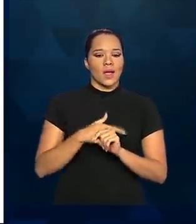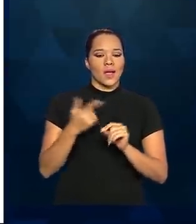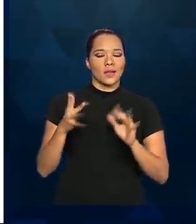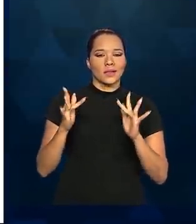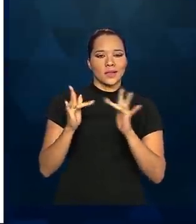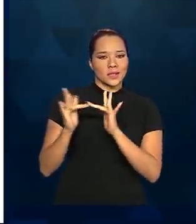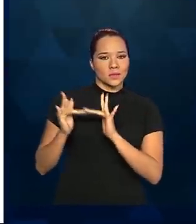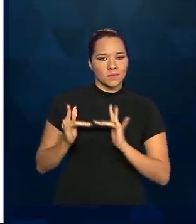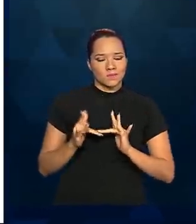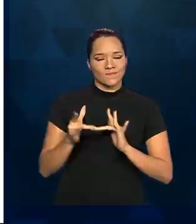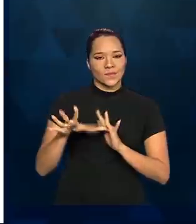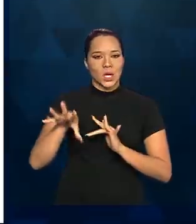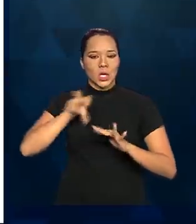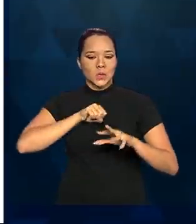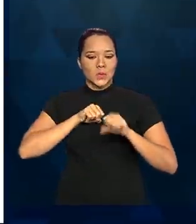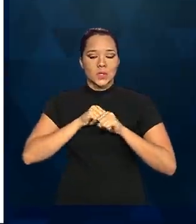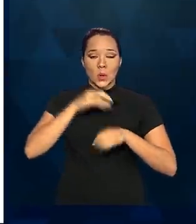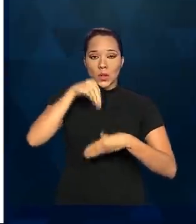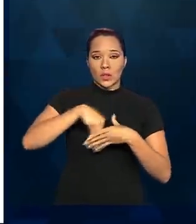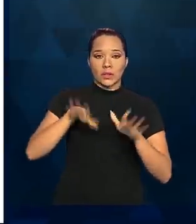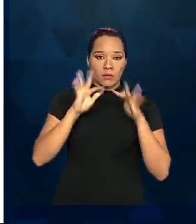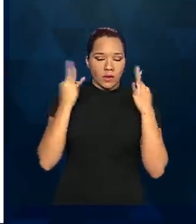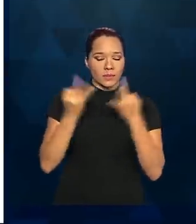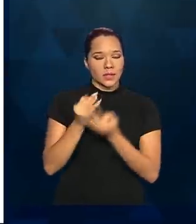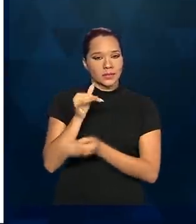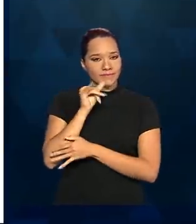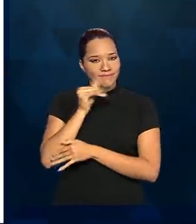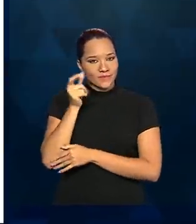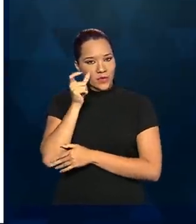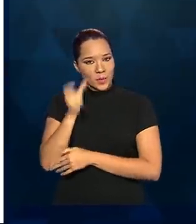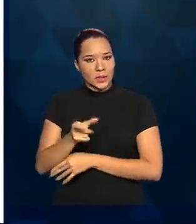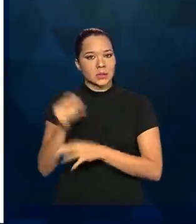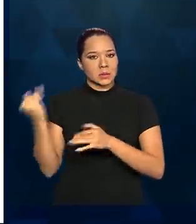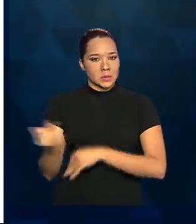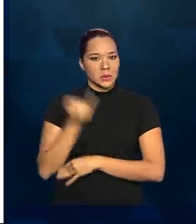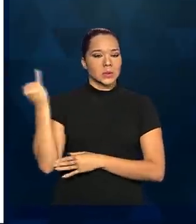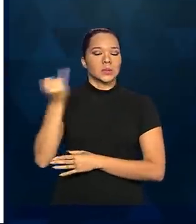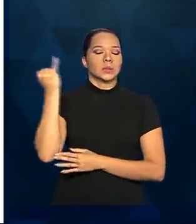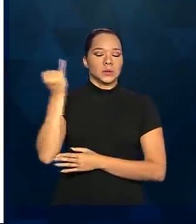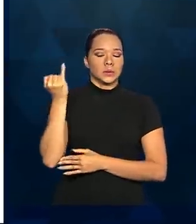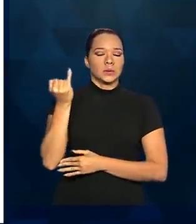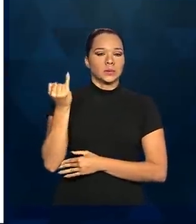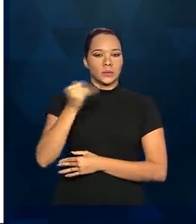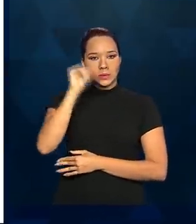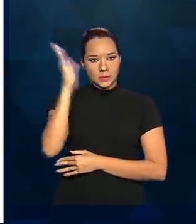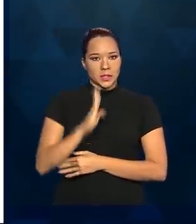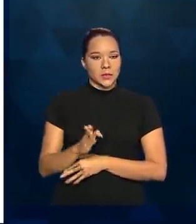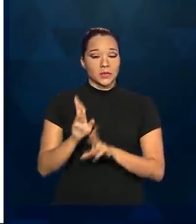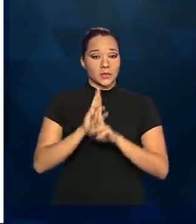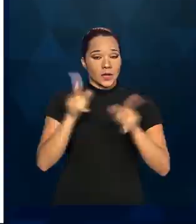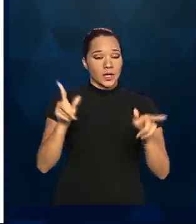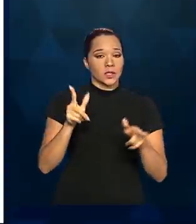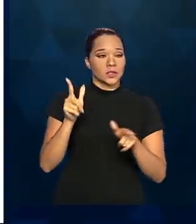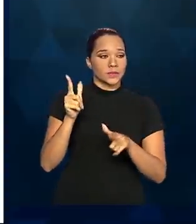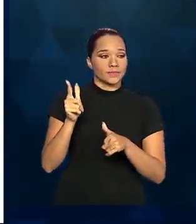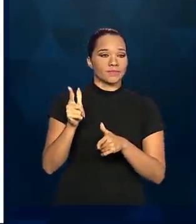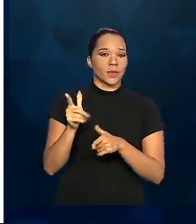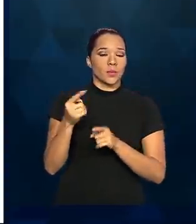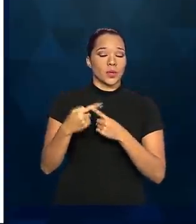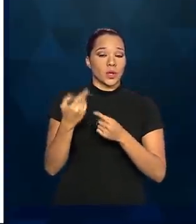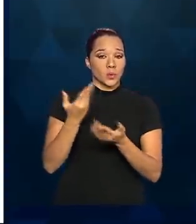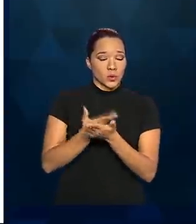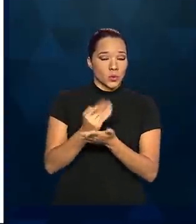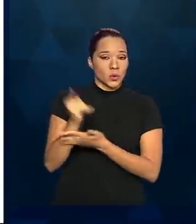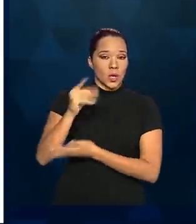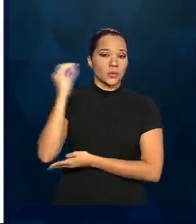E esse resultado, ele é bem interessante no Brasil, porque ele difere um pouco da literatura. Na verdade, no nosso estudo no Rio